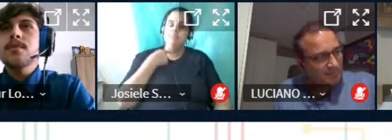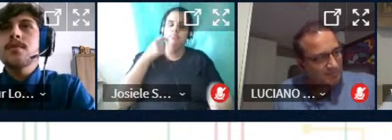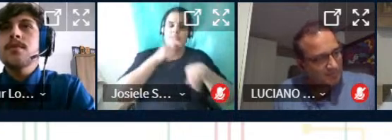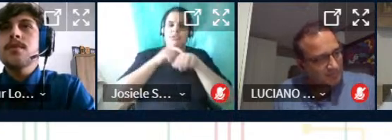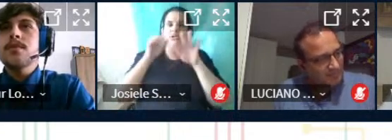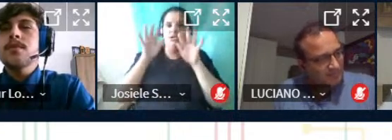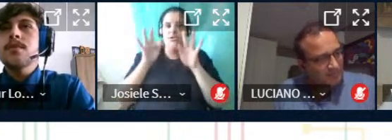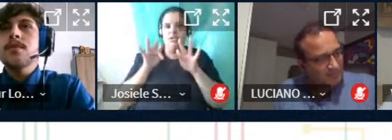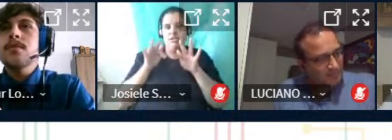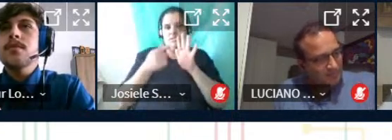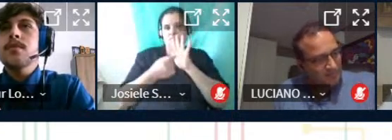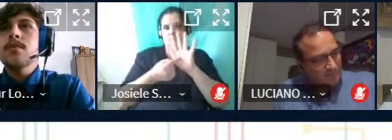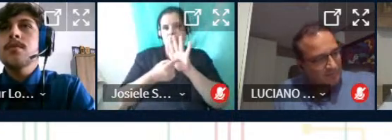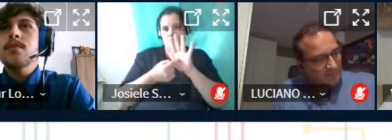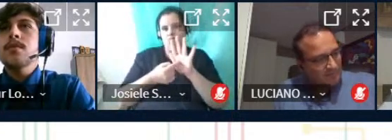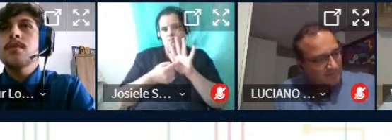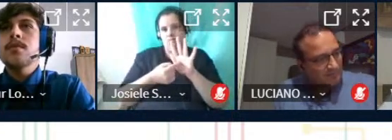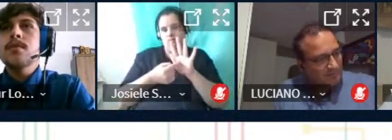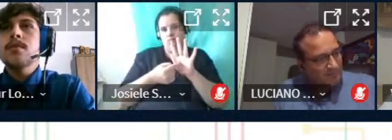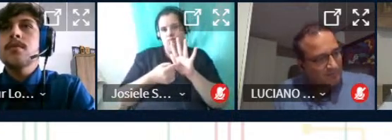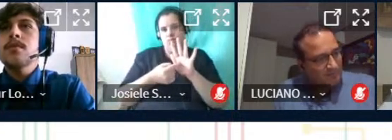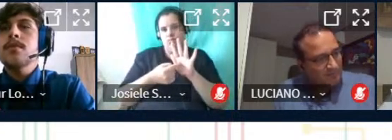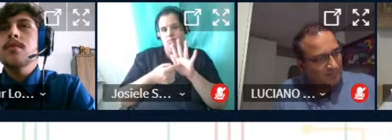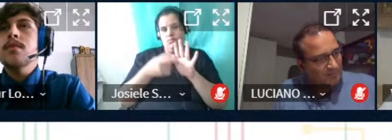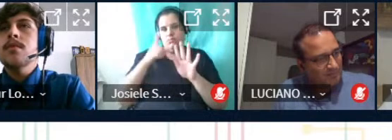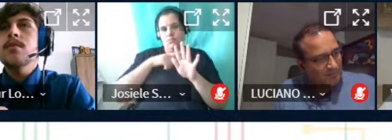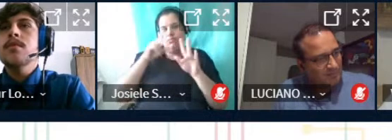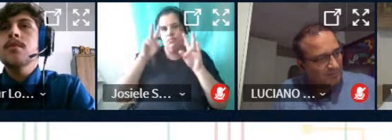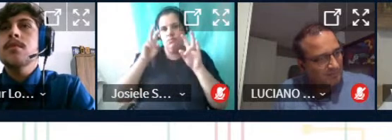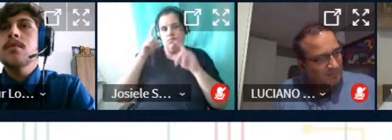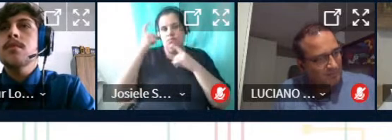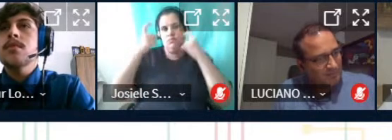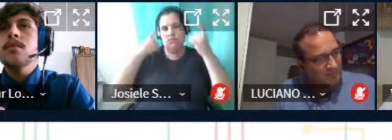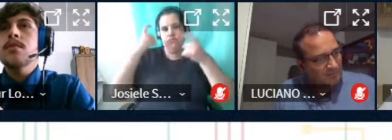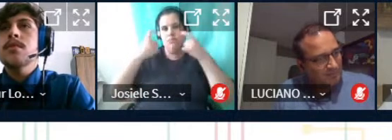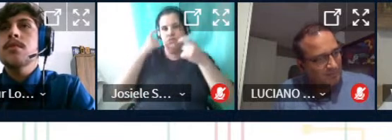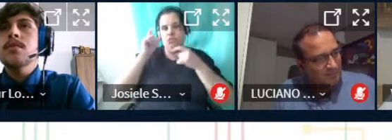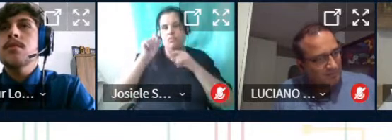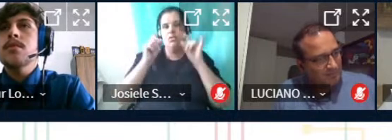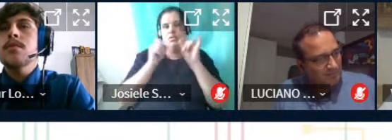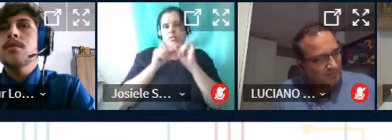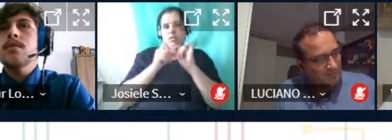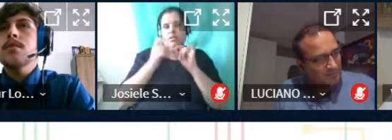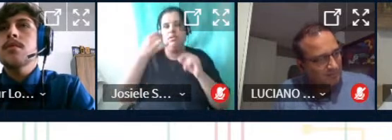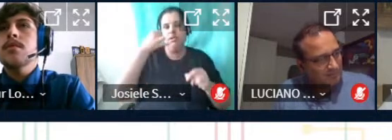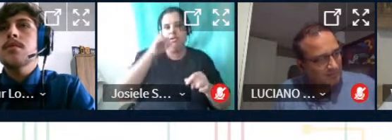da apresentação trazem à tona a questão da preocupação o que fazer se